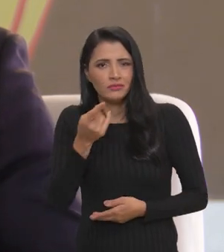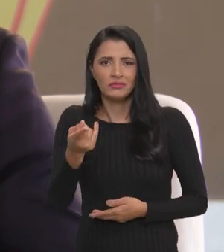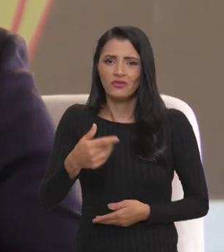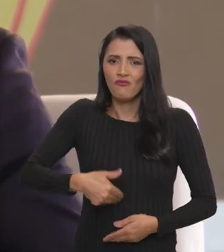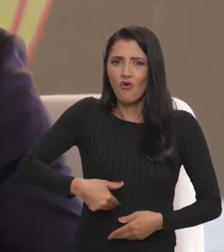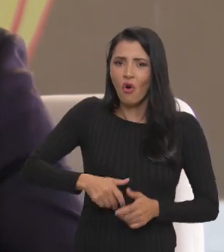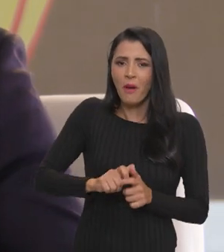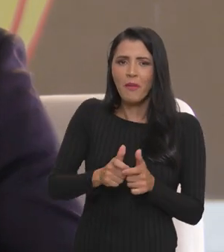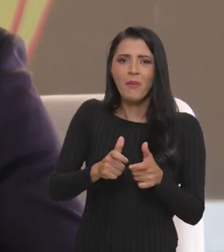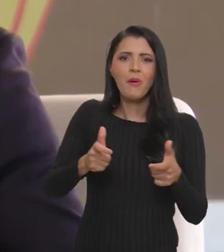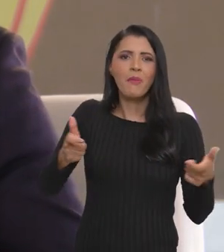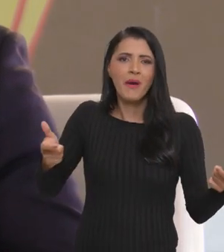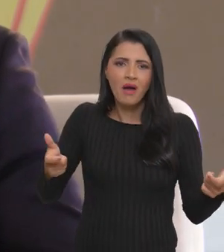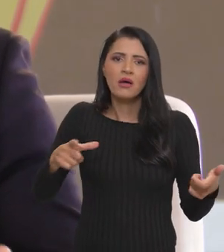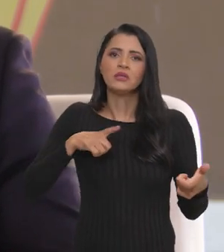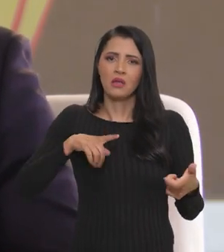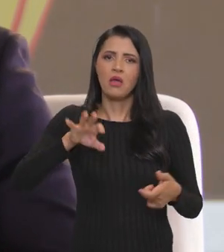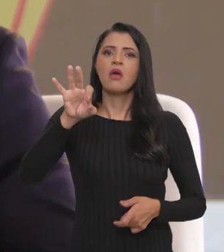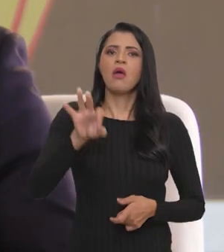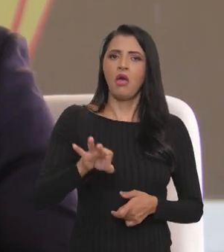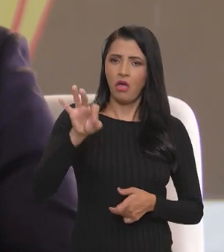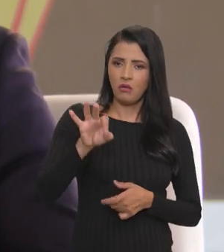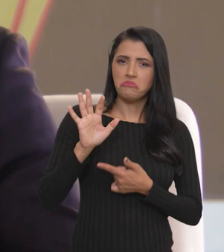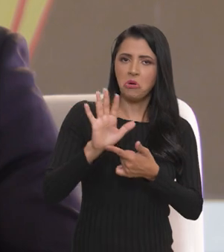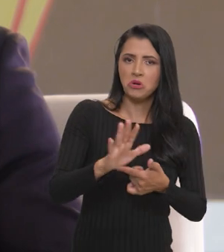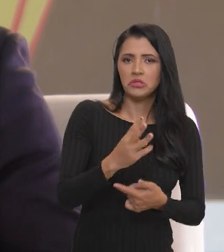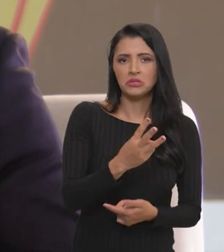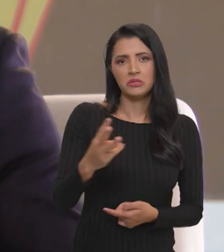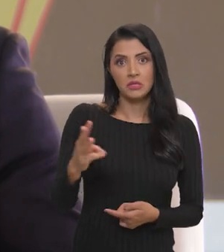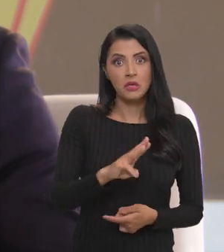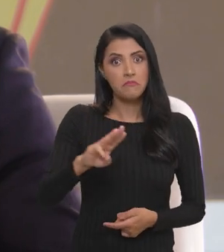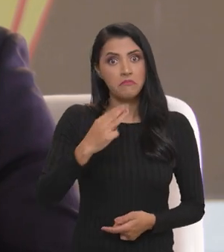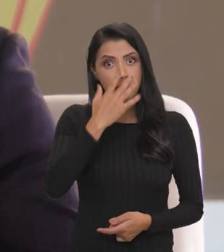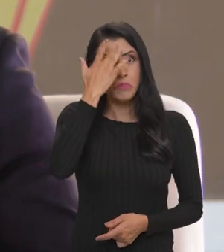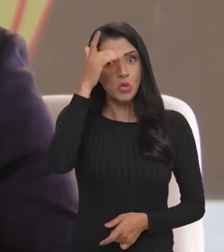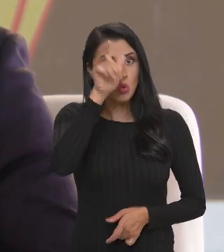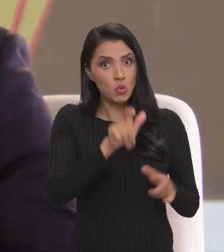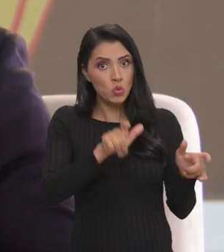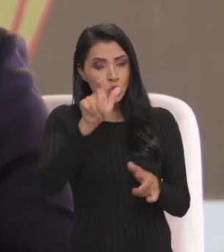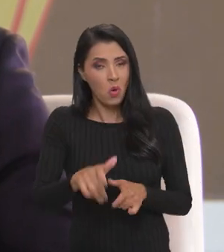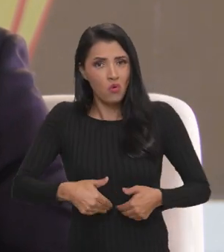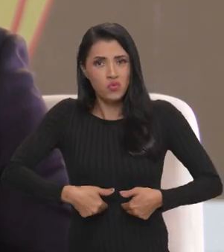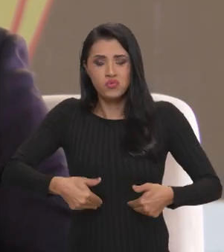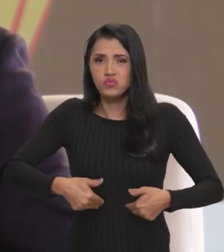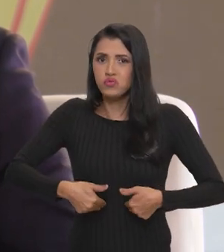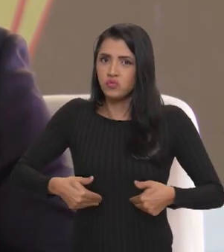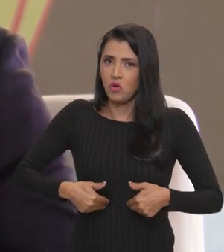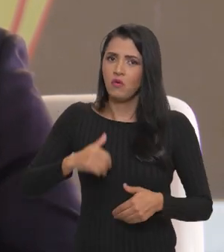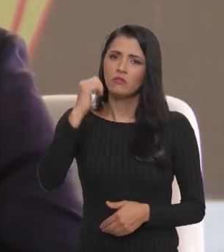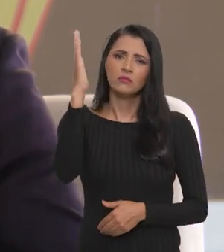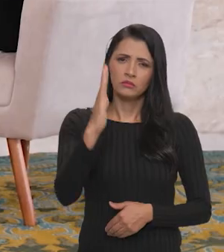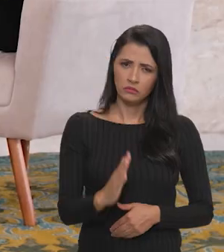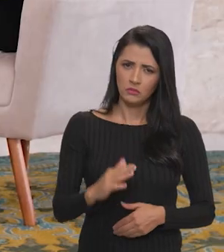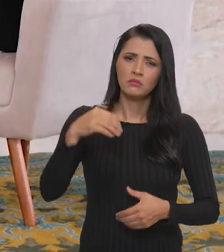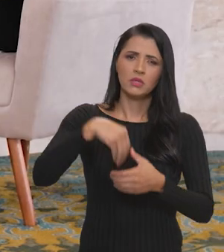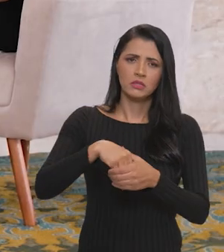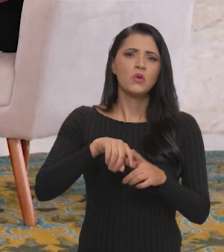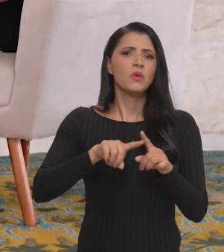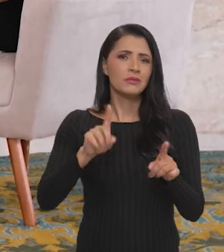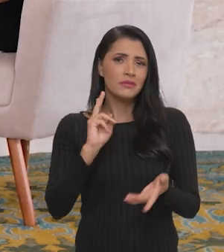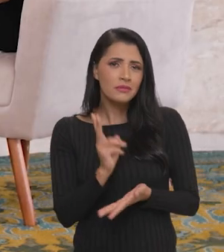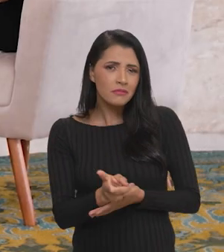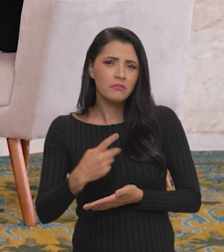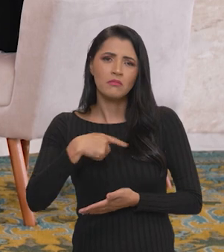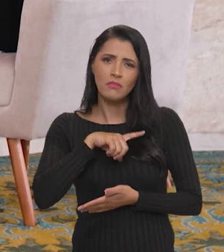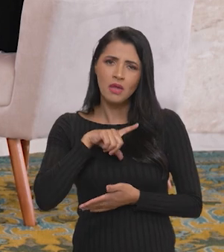o mapa da fome. Existem estatísticas que apontam aí 33 milhões de pessoas passando fome no Brasil. Ao mesmo